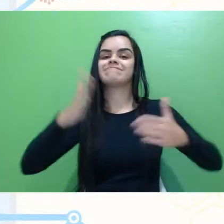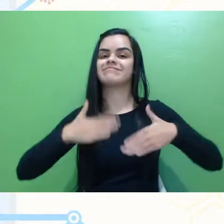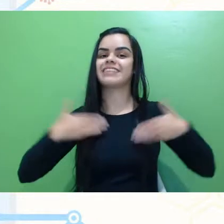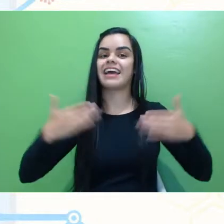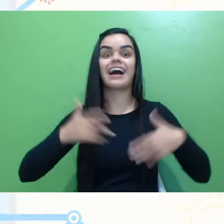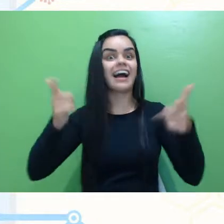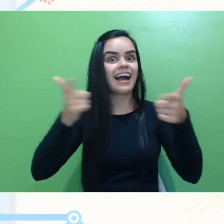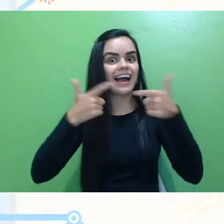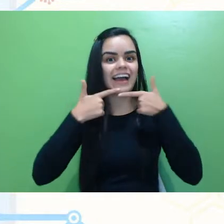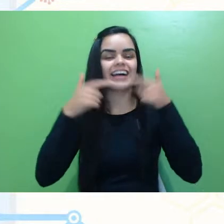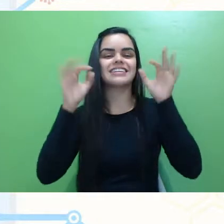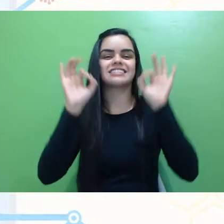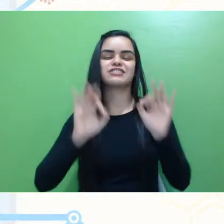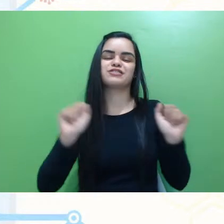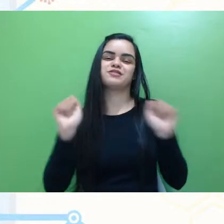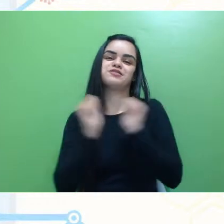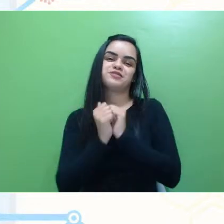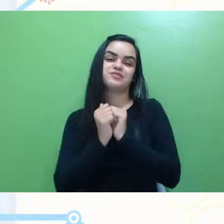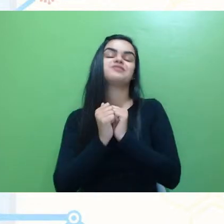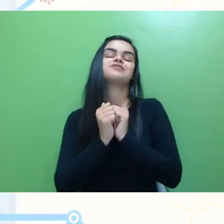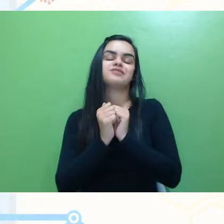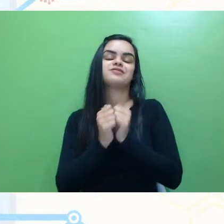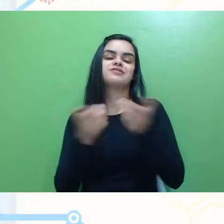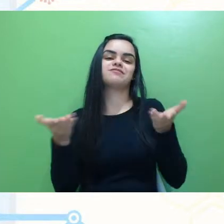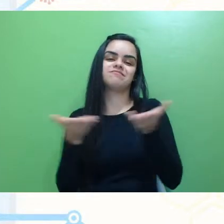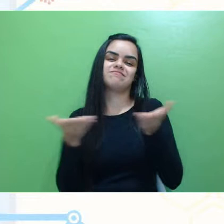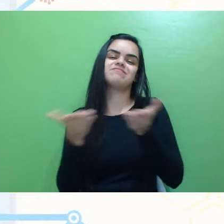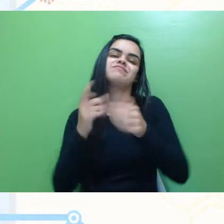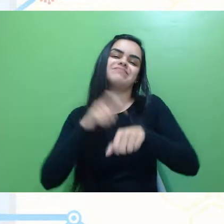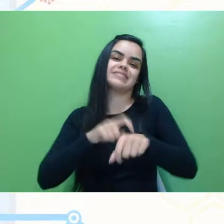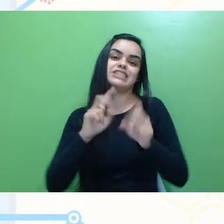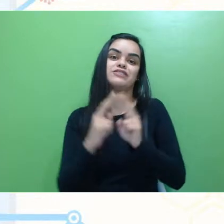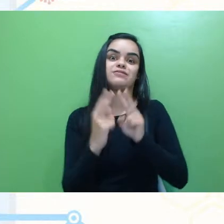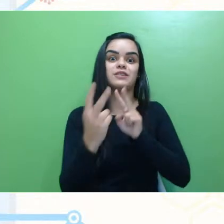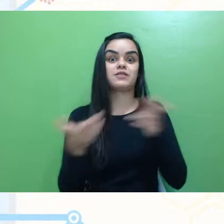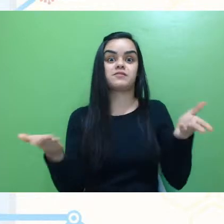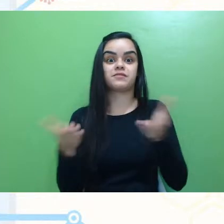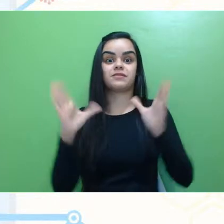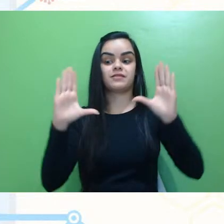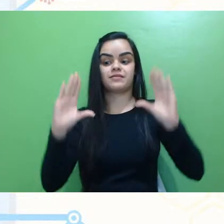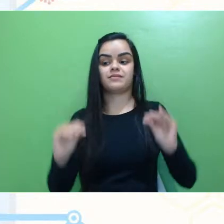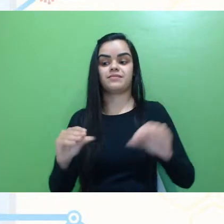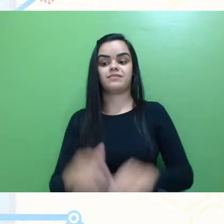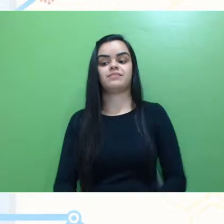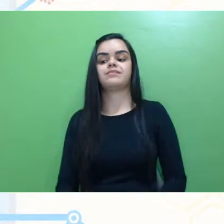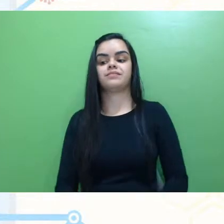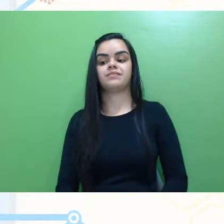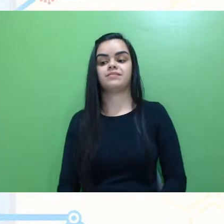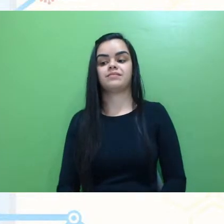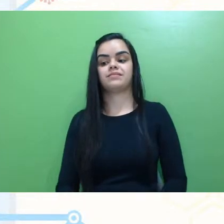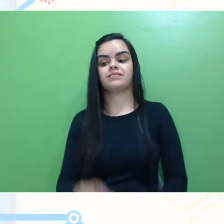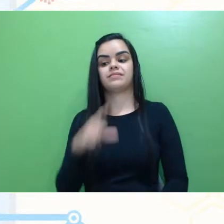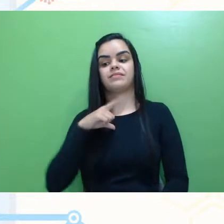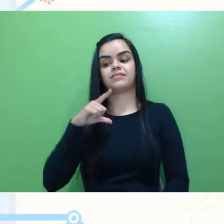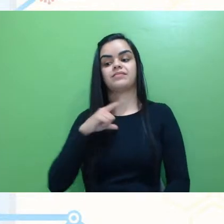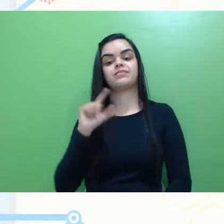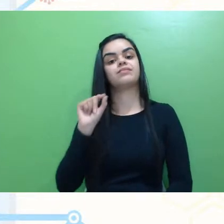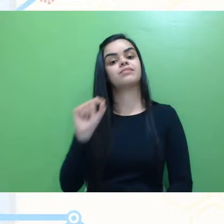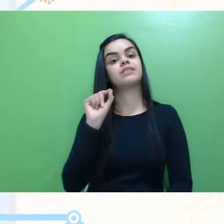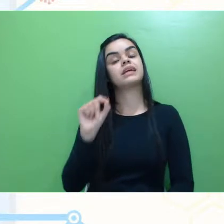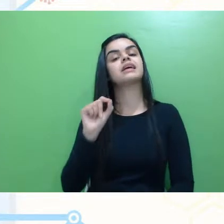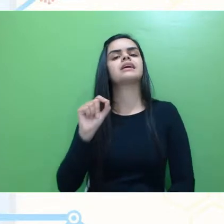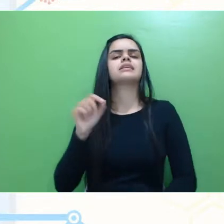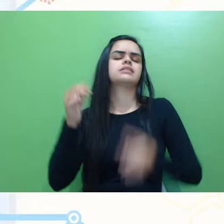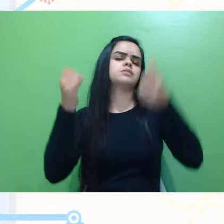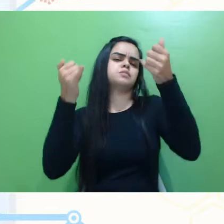nós estarmos reunidos, ainda que virtualmente, né, na noite de hoje. Eu acho que se tem uma palavra que sintetiza um